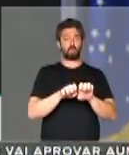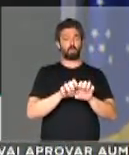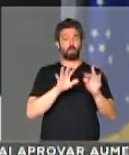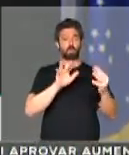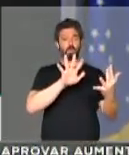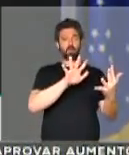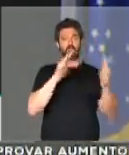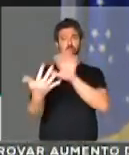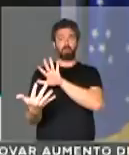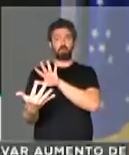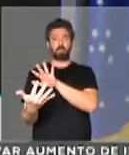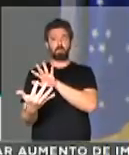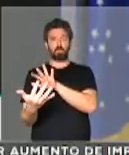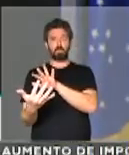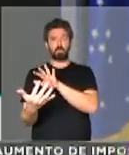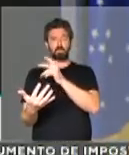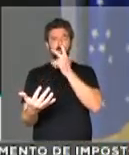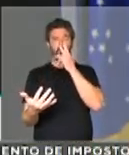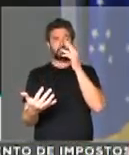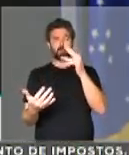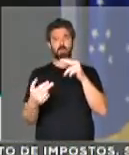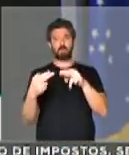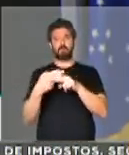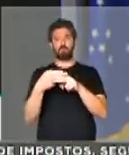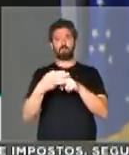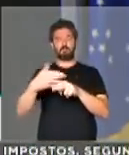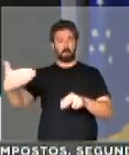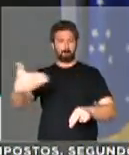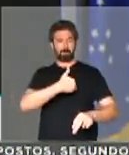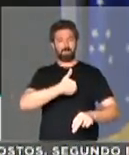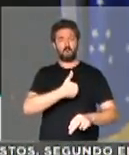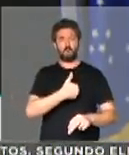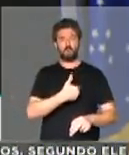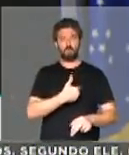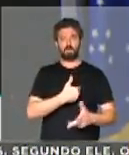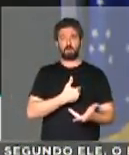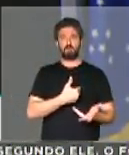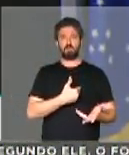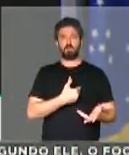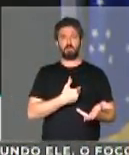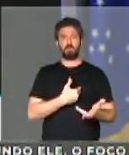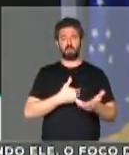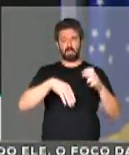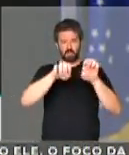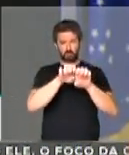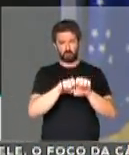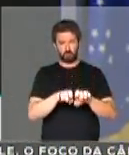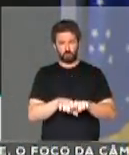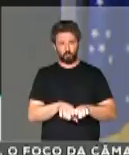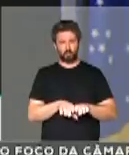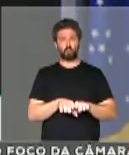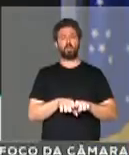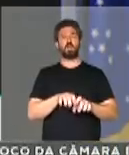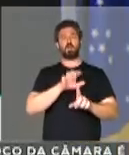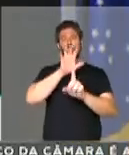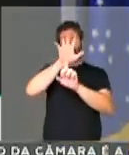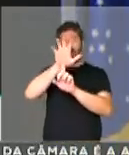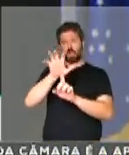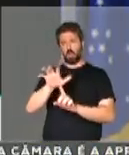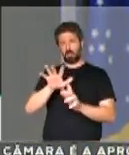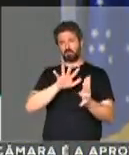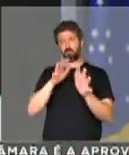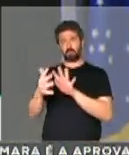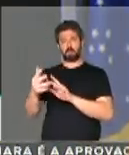outro lado e como se fosse uma facada no coração, toda a estrutura de um governo ser afetada